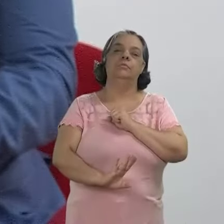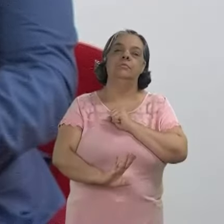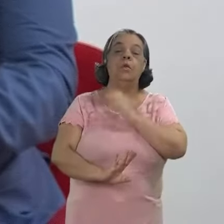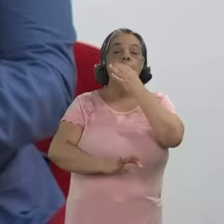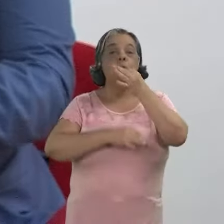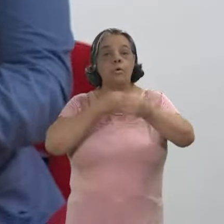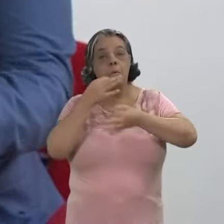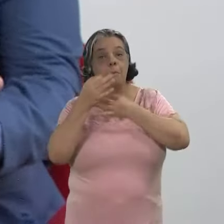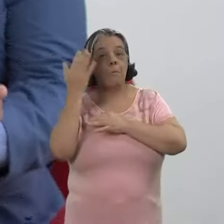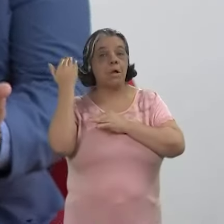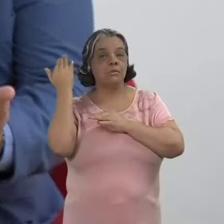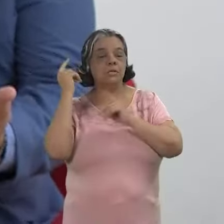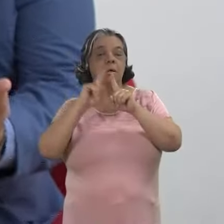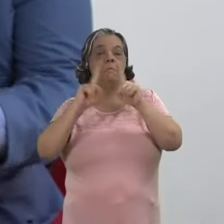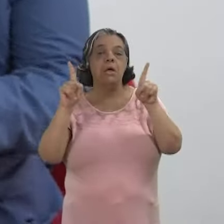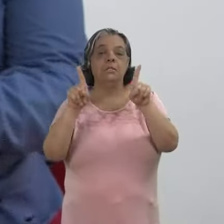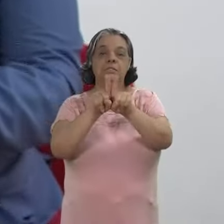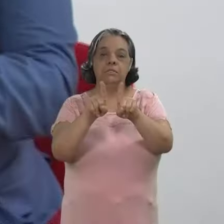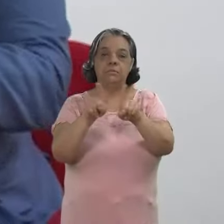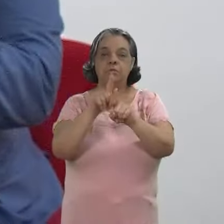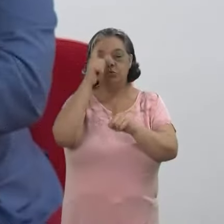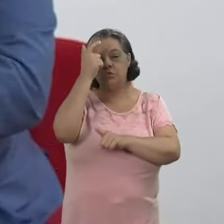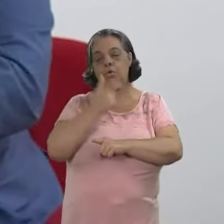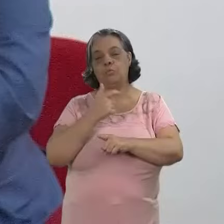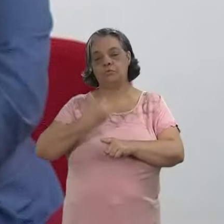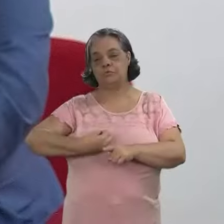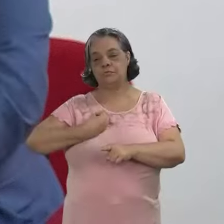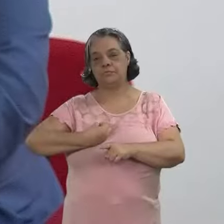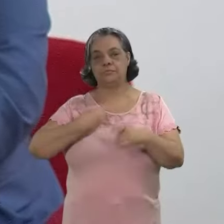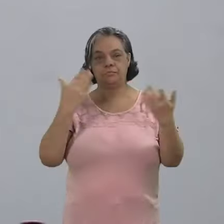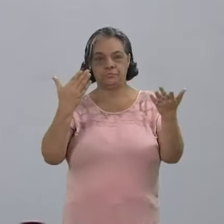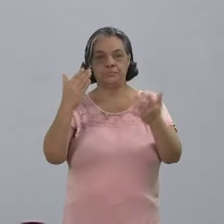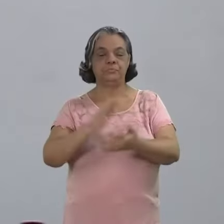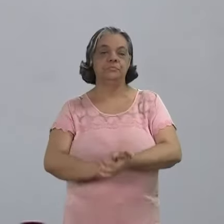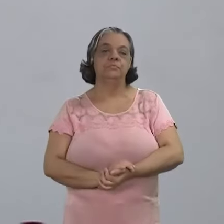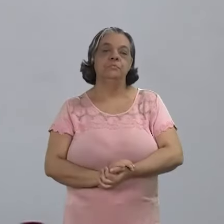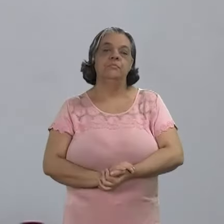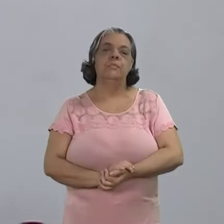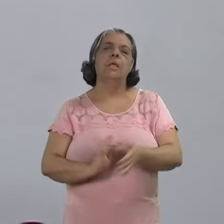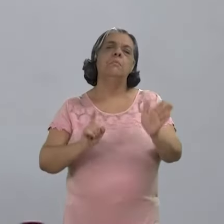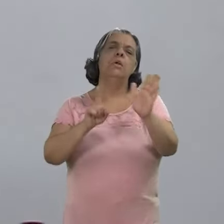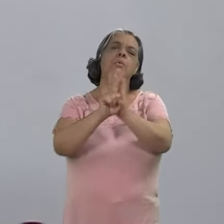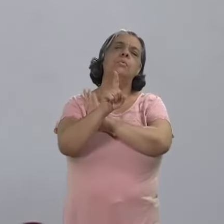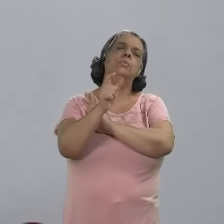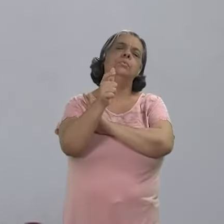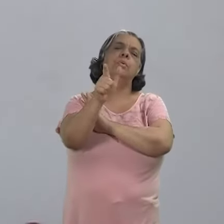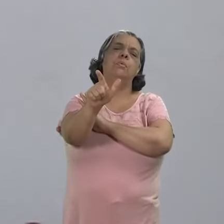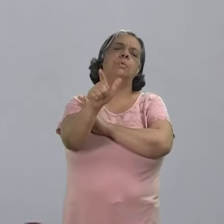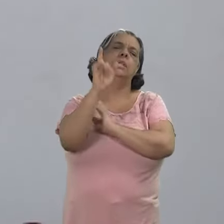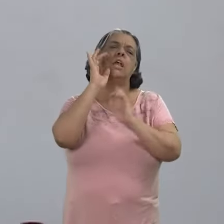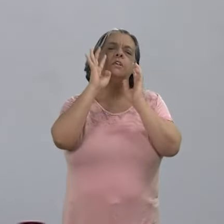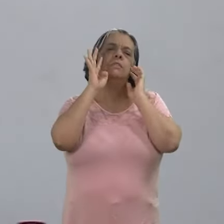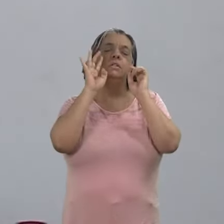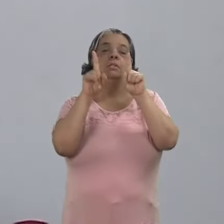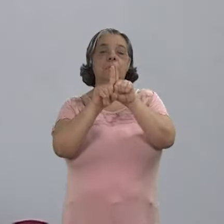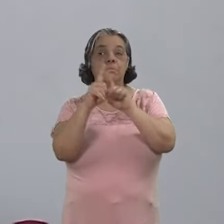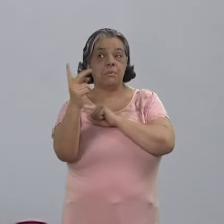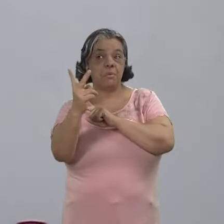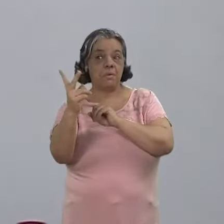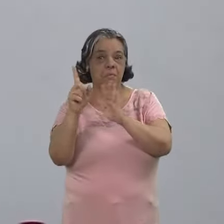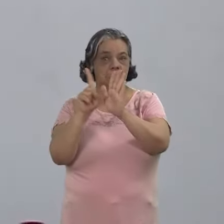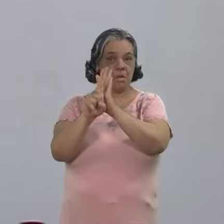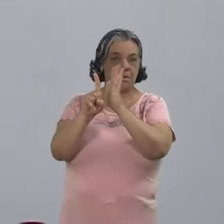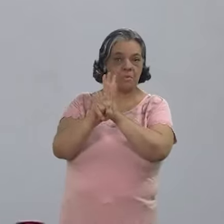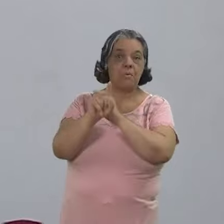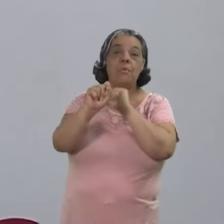crônica do passado, mas também o que nós somos no presente. E aí eu vou fazer uma outra pergunta um pouco reflexiva, e a mesma pergunta